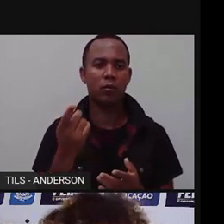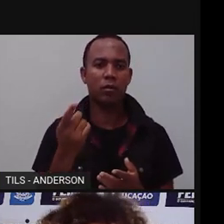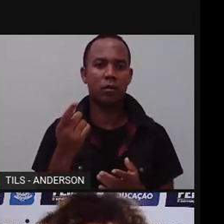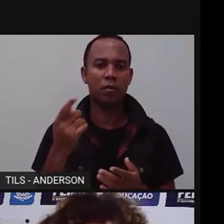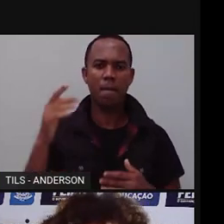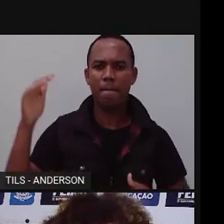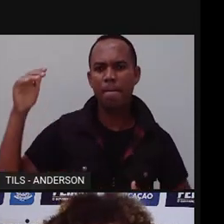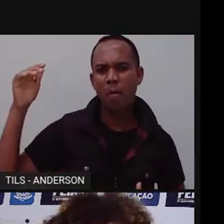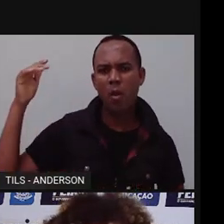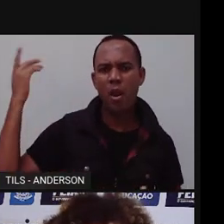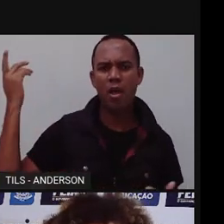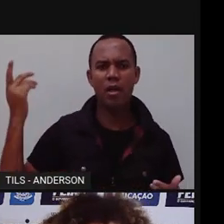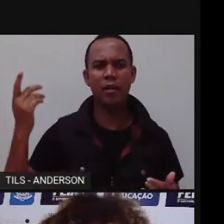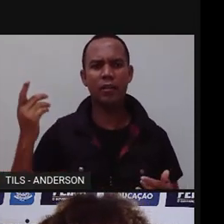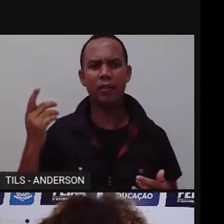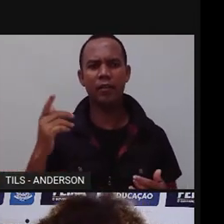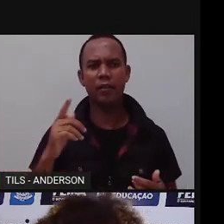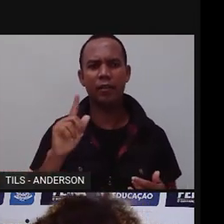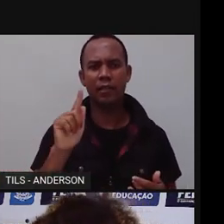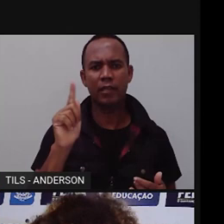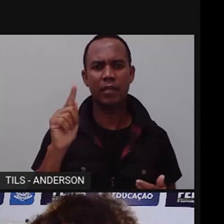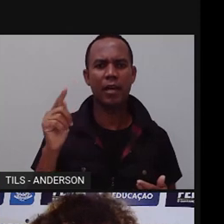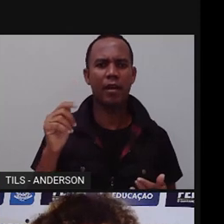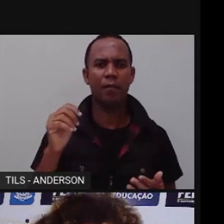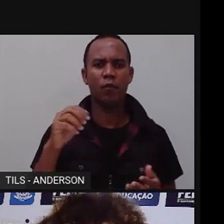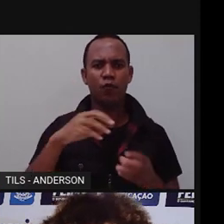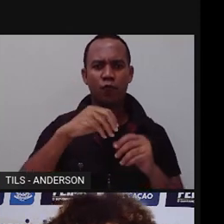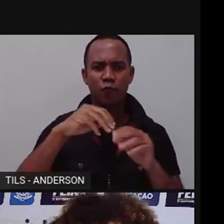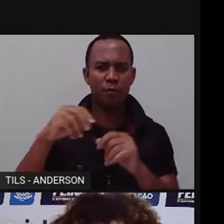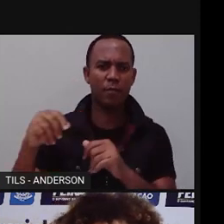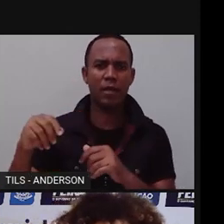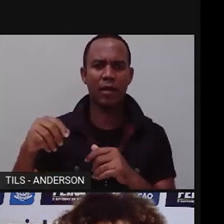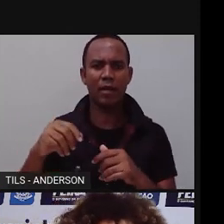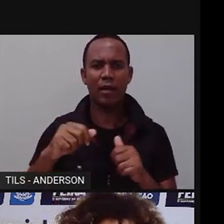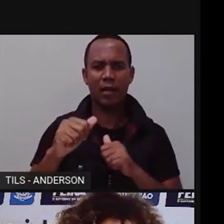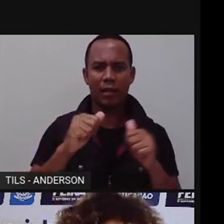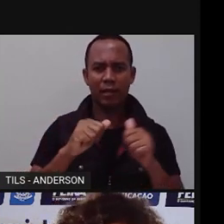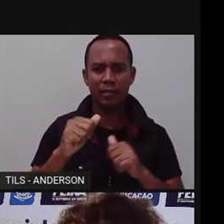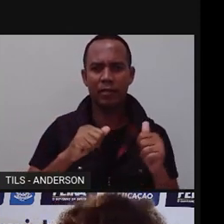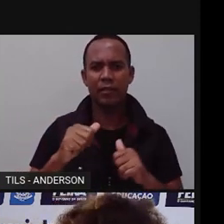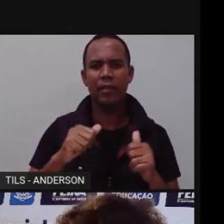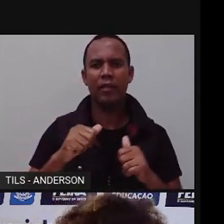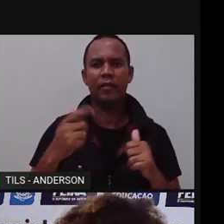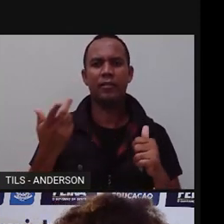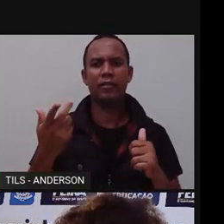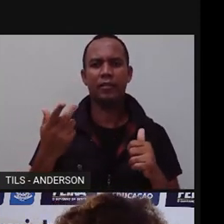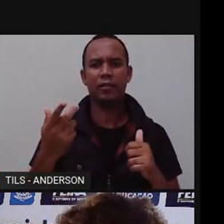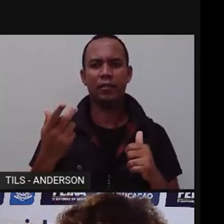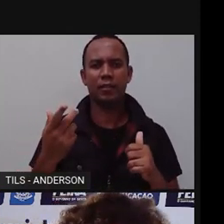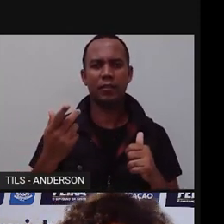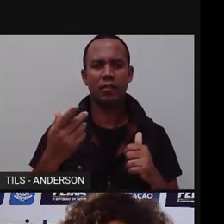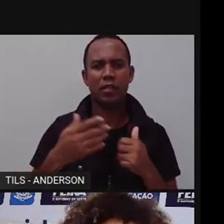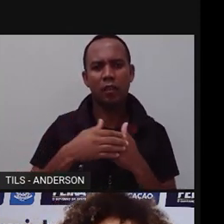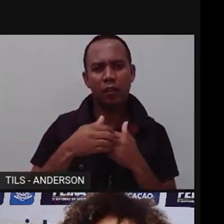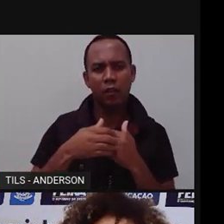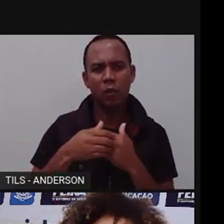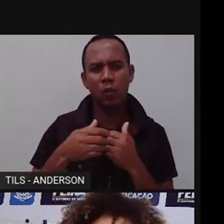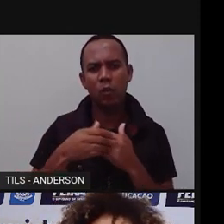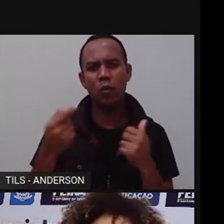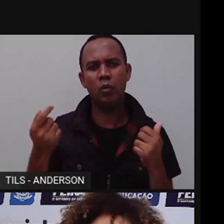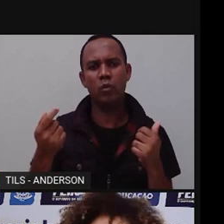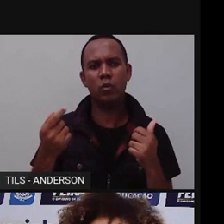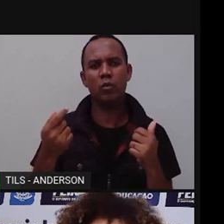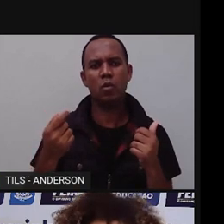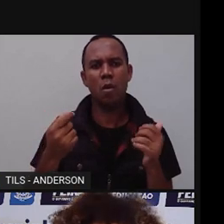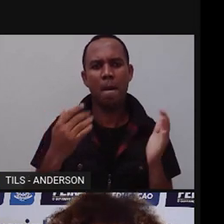caçula e angu. Cachaça, dengoso, quitute, berimbau e maracatu. Né? Quem nunca ouviu